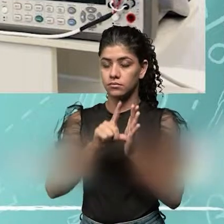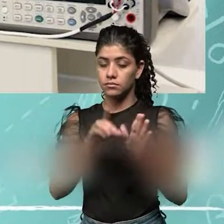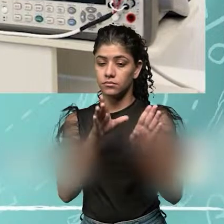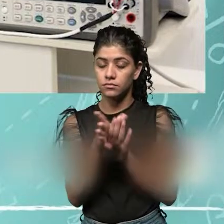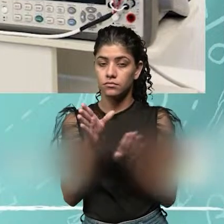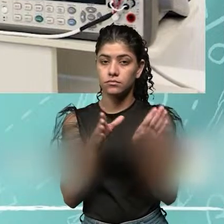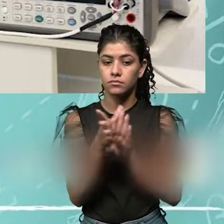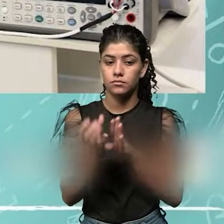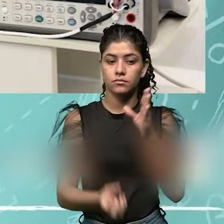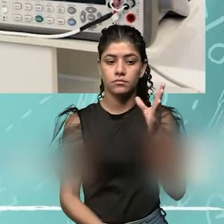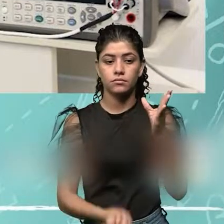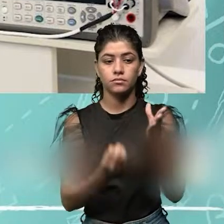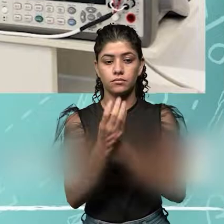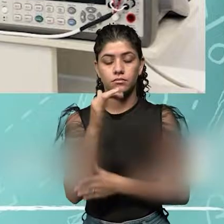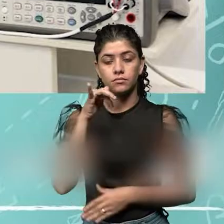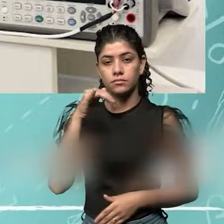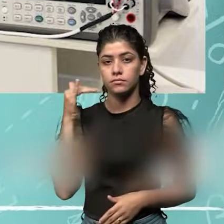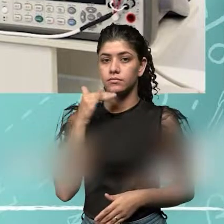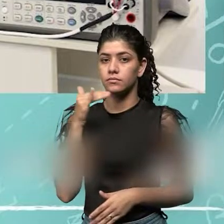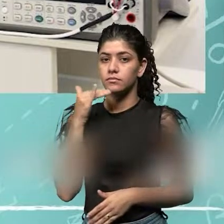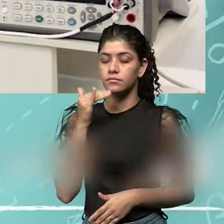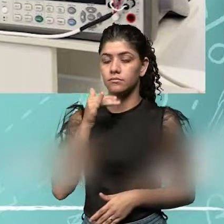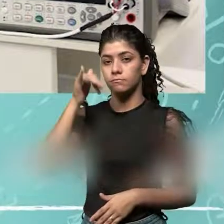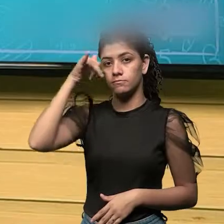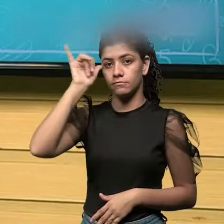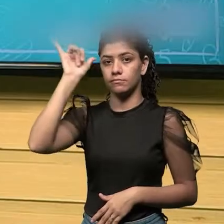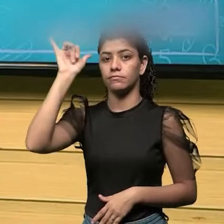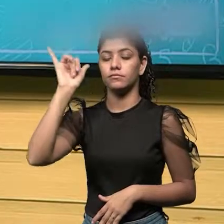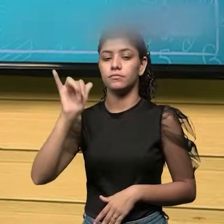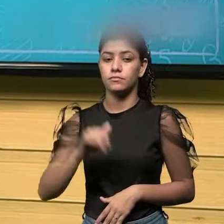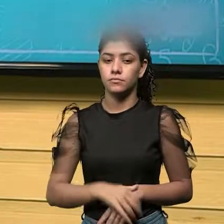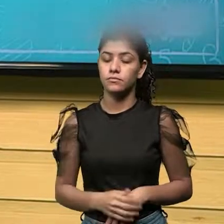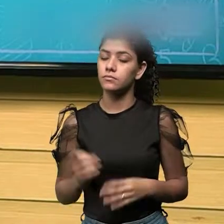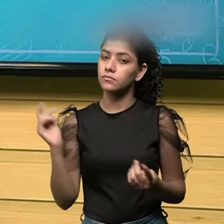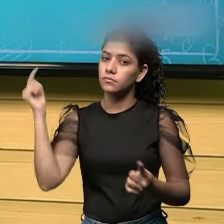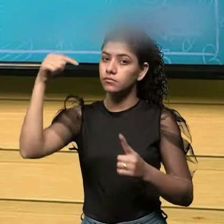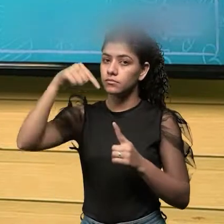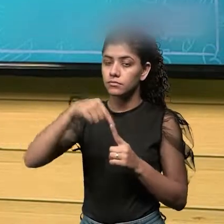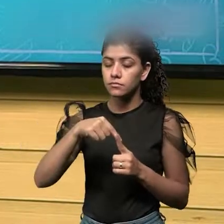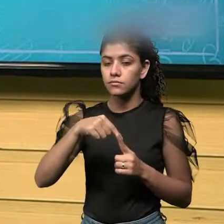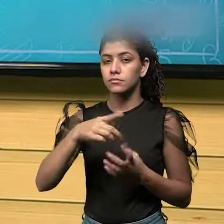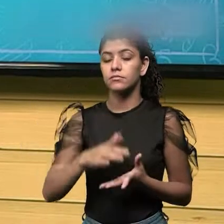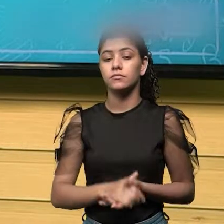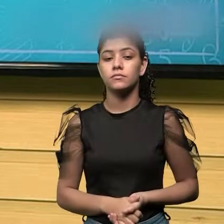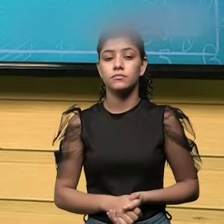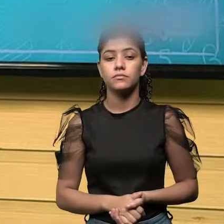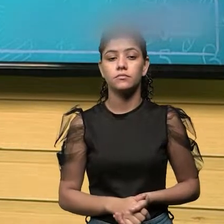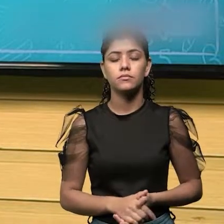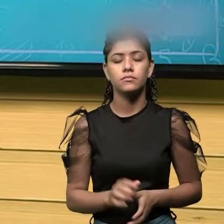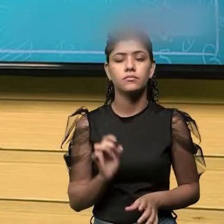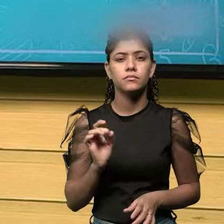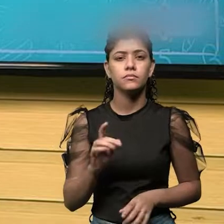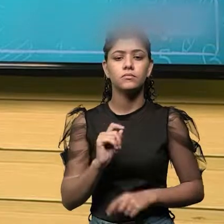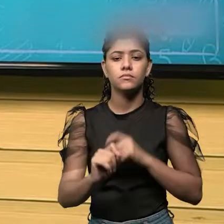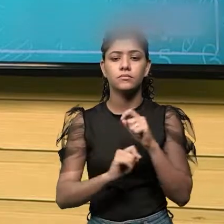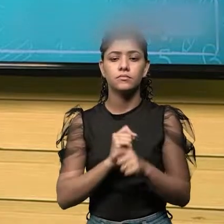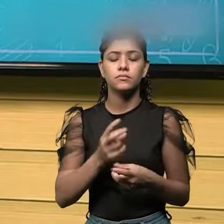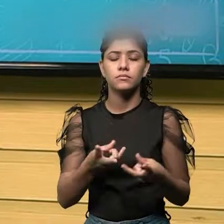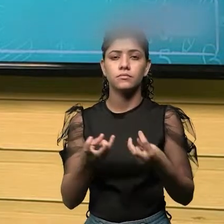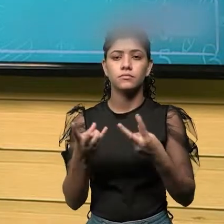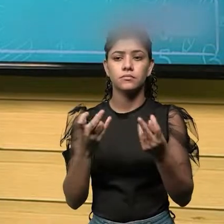Essa é a finalidade da metrologia. Não é simplesmente